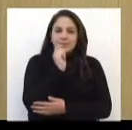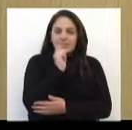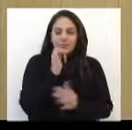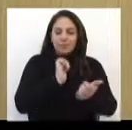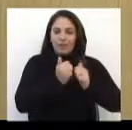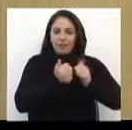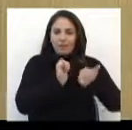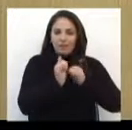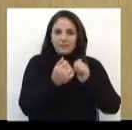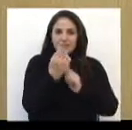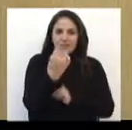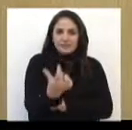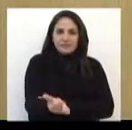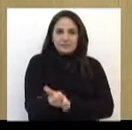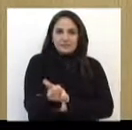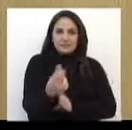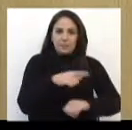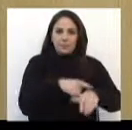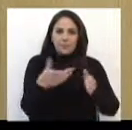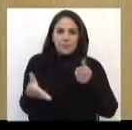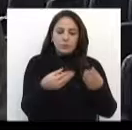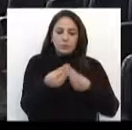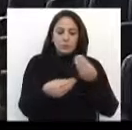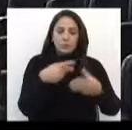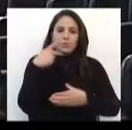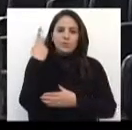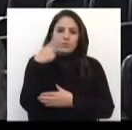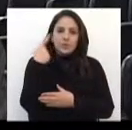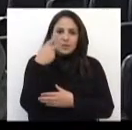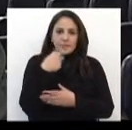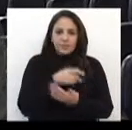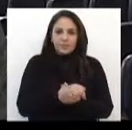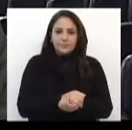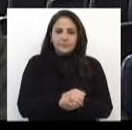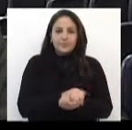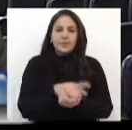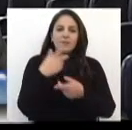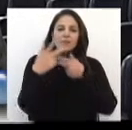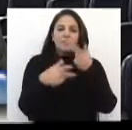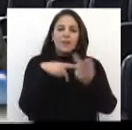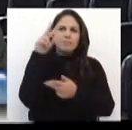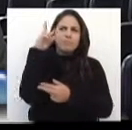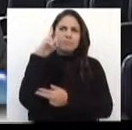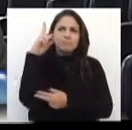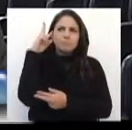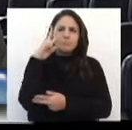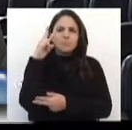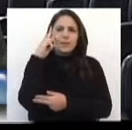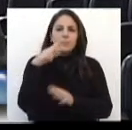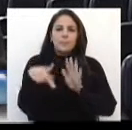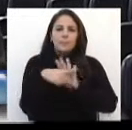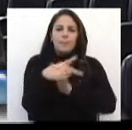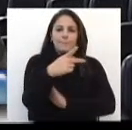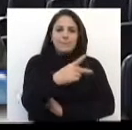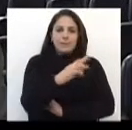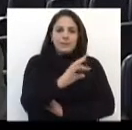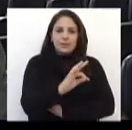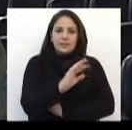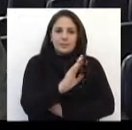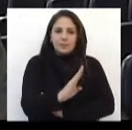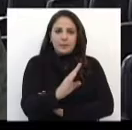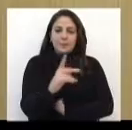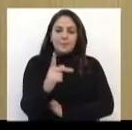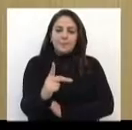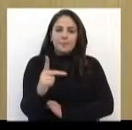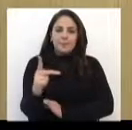avaliação da 16ª Legislatura. As mensagens de retrospectiva são das bancadas do PTB e